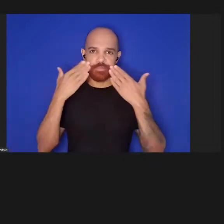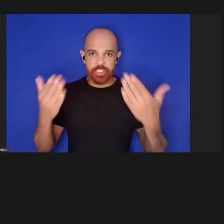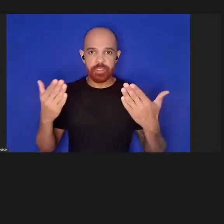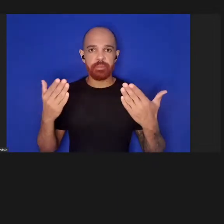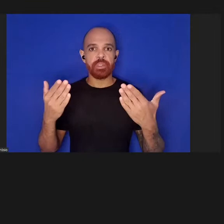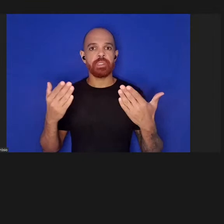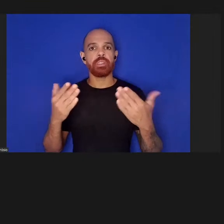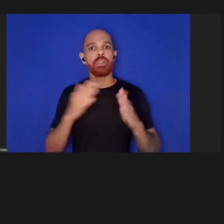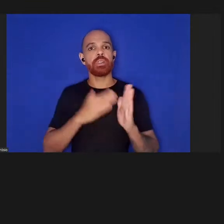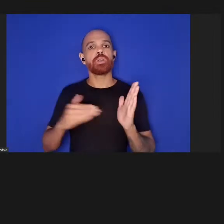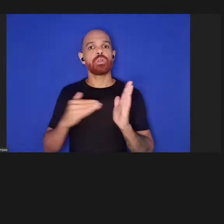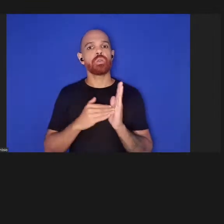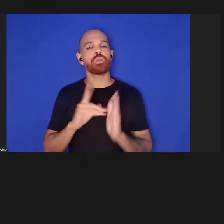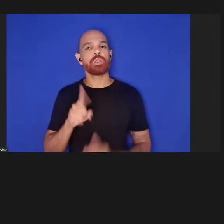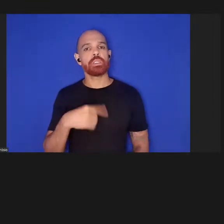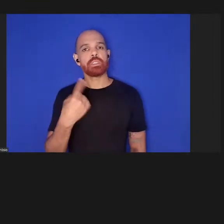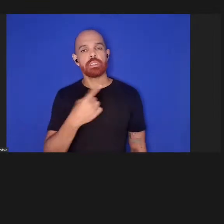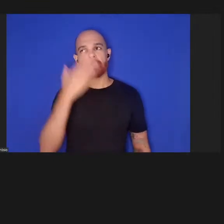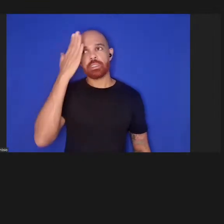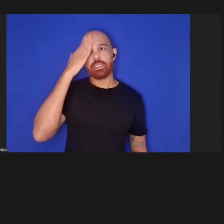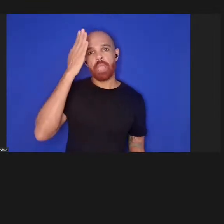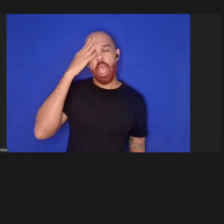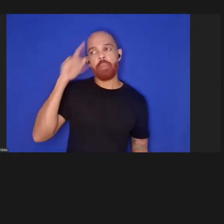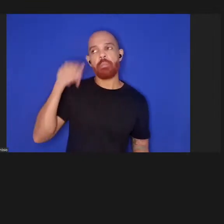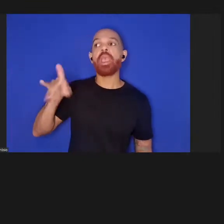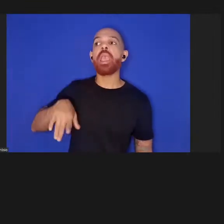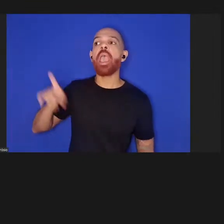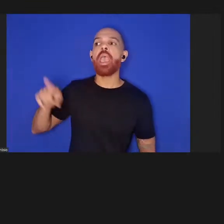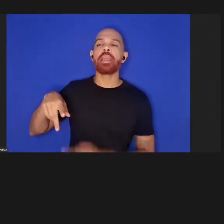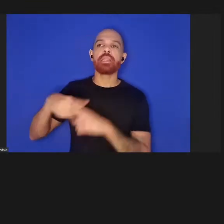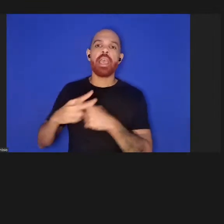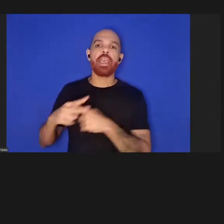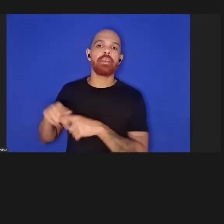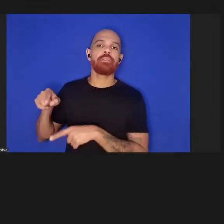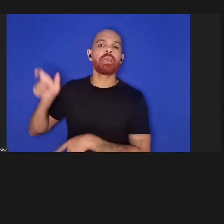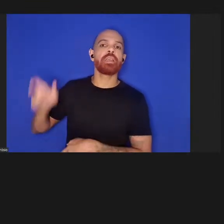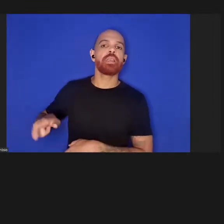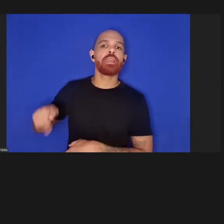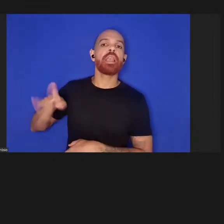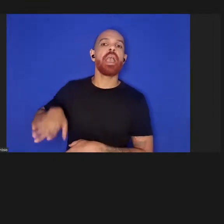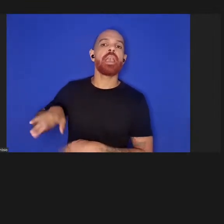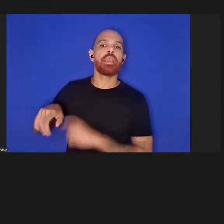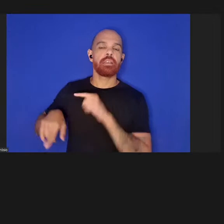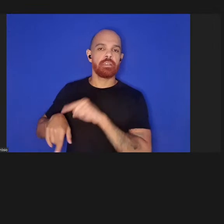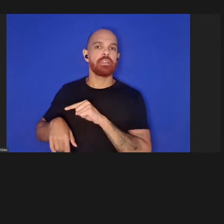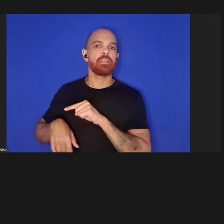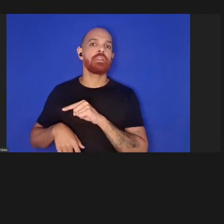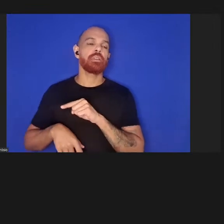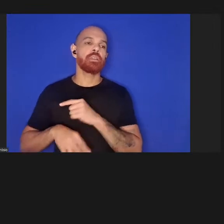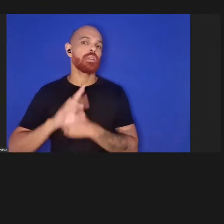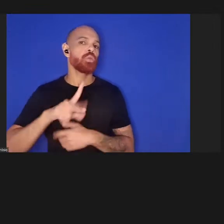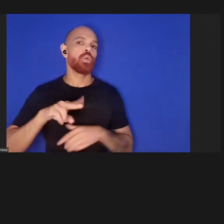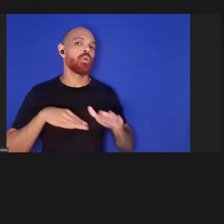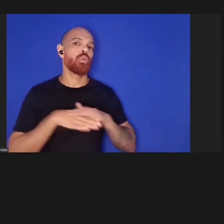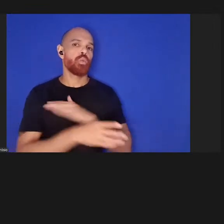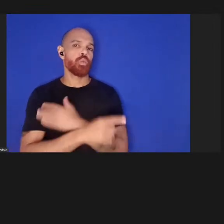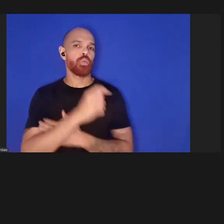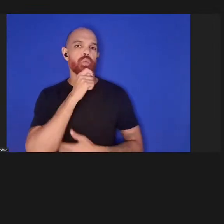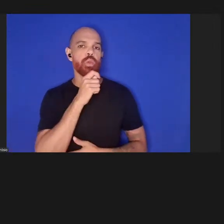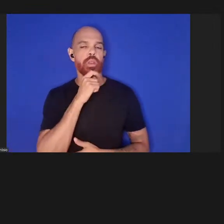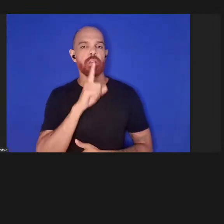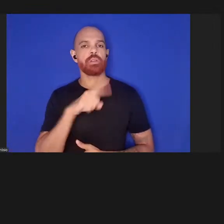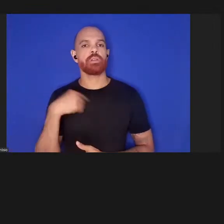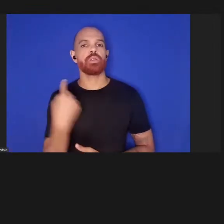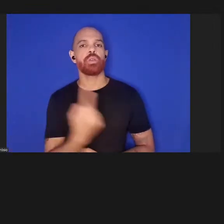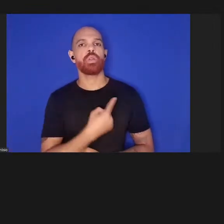sabem quem está revisando o que certamente não é um hábito que nós desenvolvemos